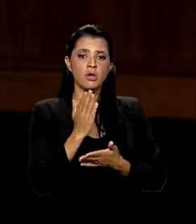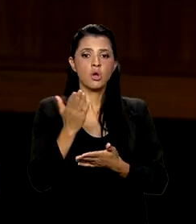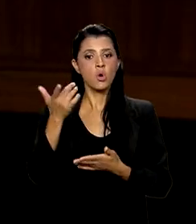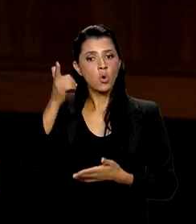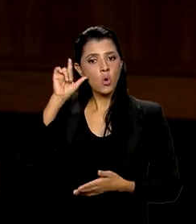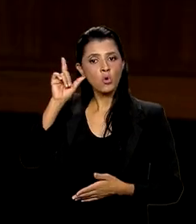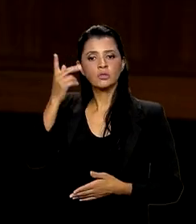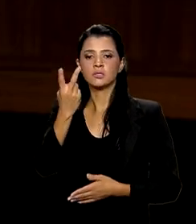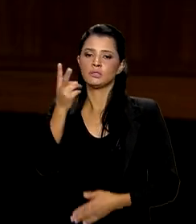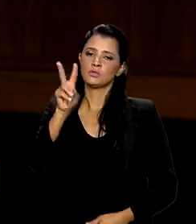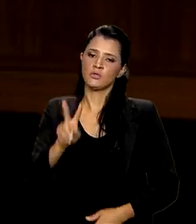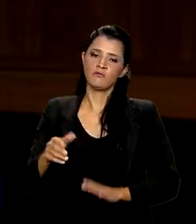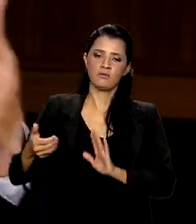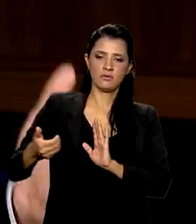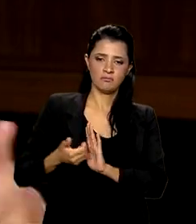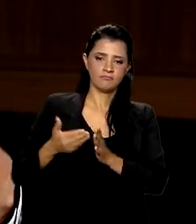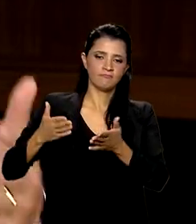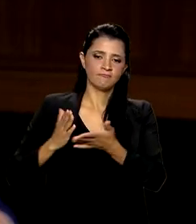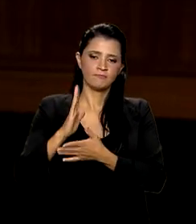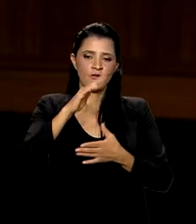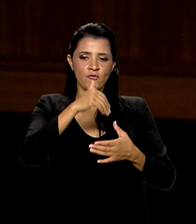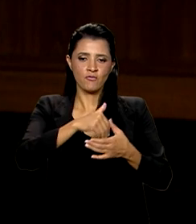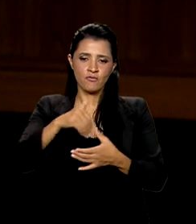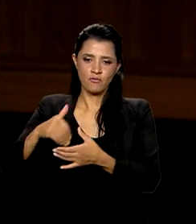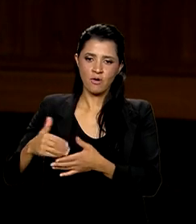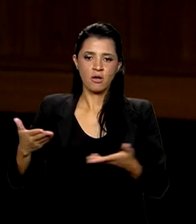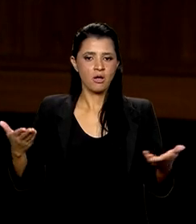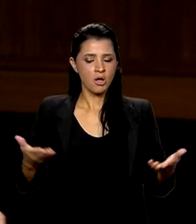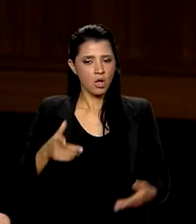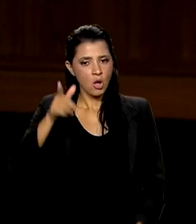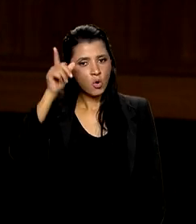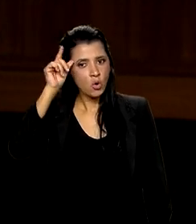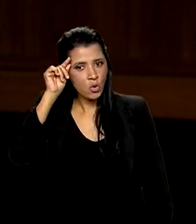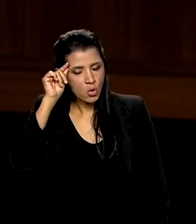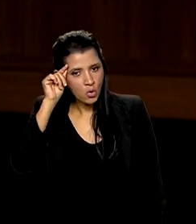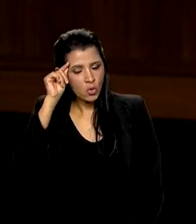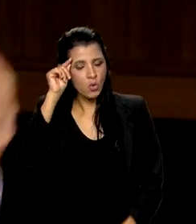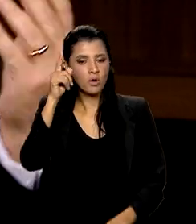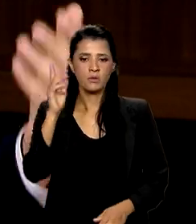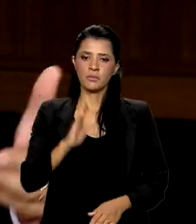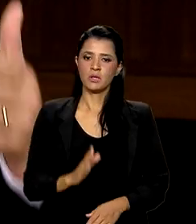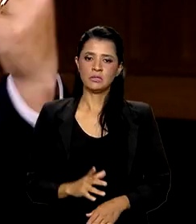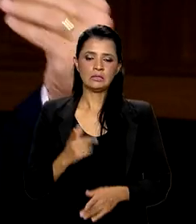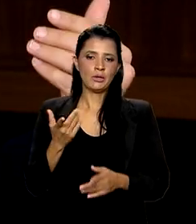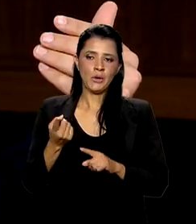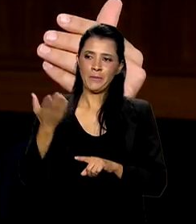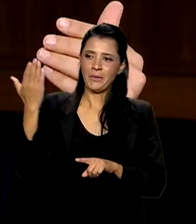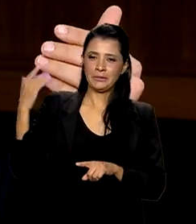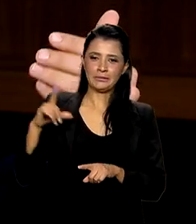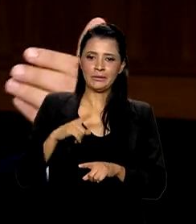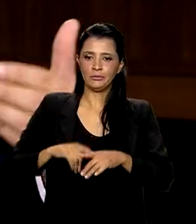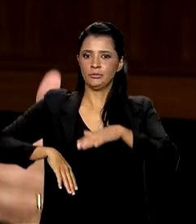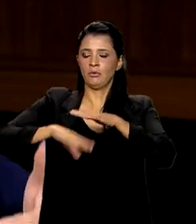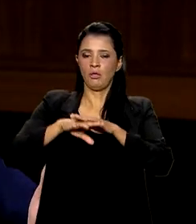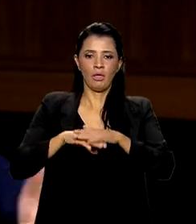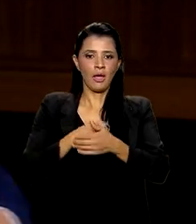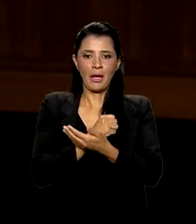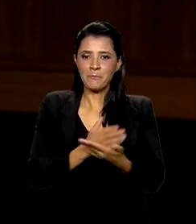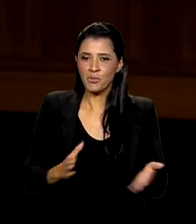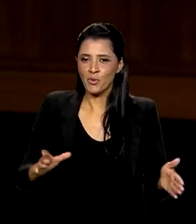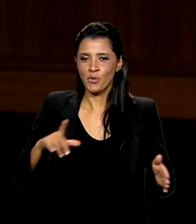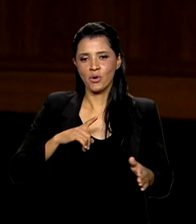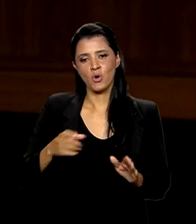votada pela segunda vez na Câmara e agora finalmente o Brasil quebrou as amarras daquele inexequível teto de gastos e tem uma